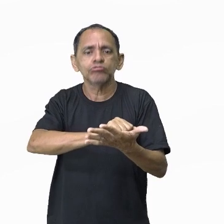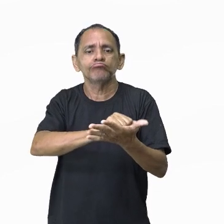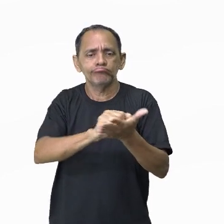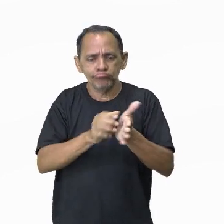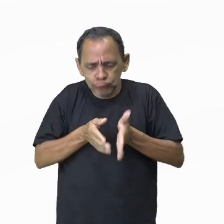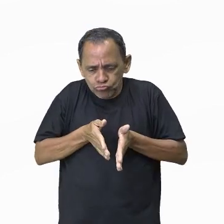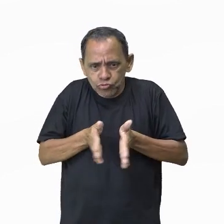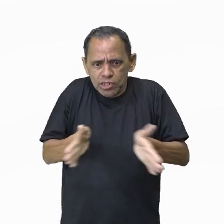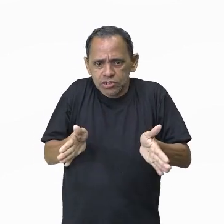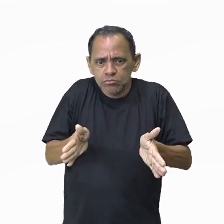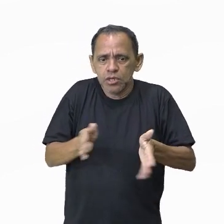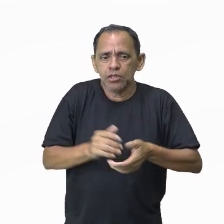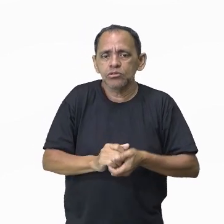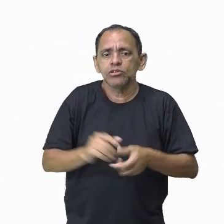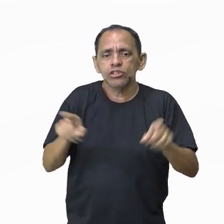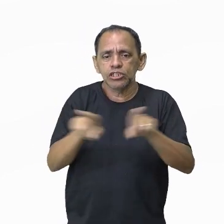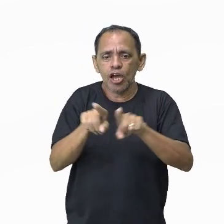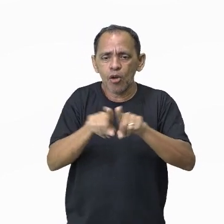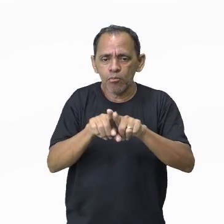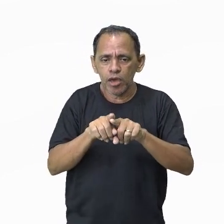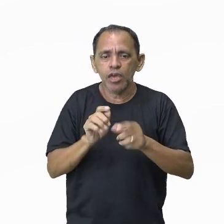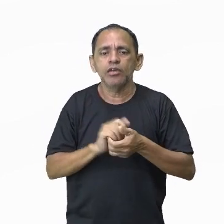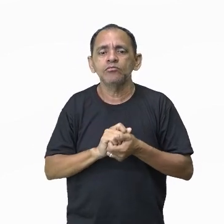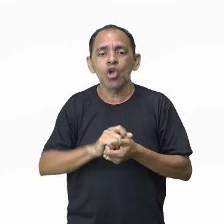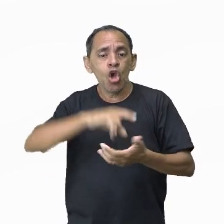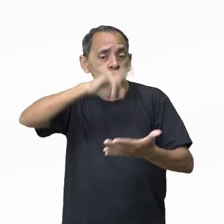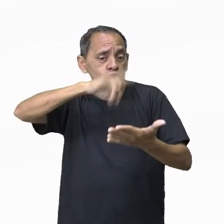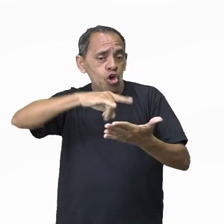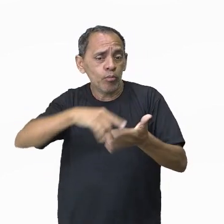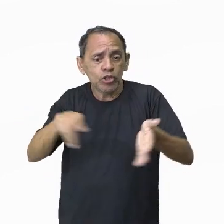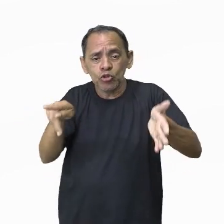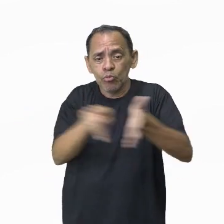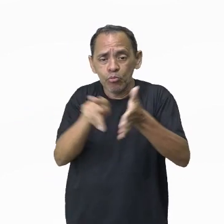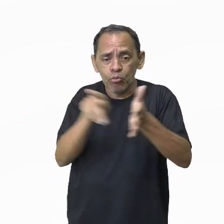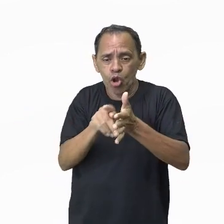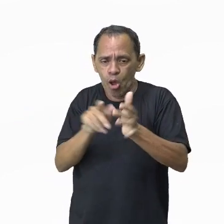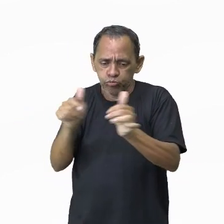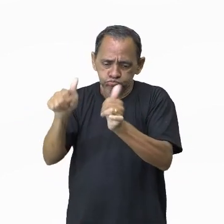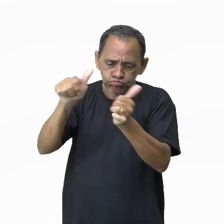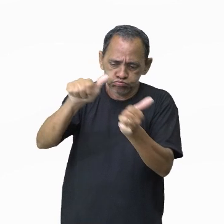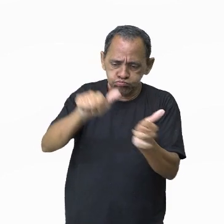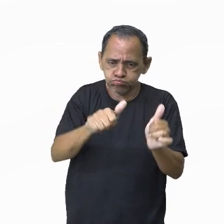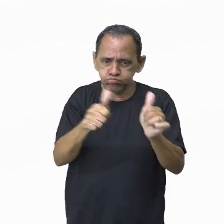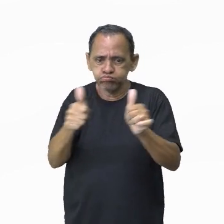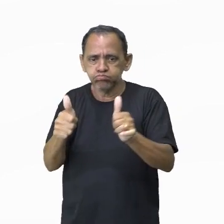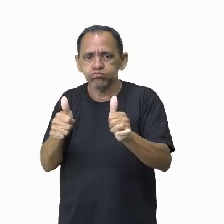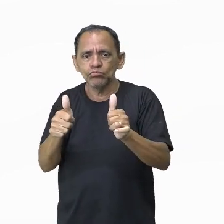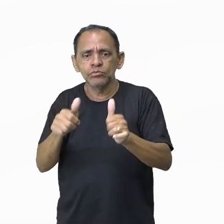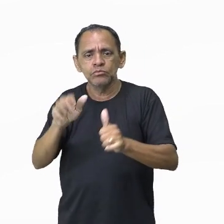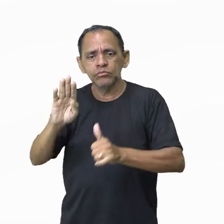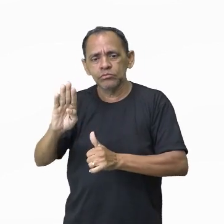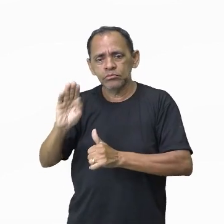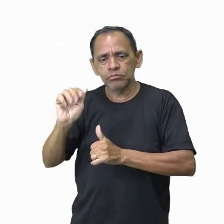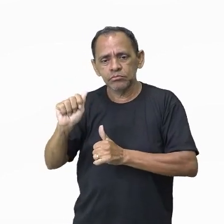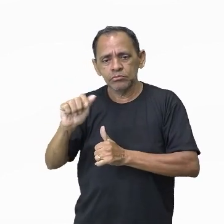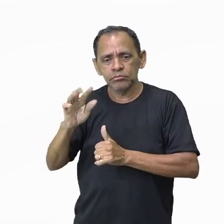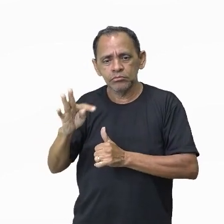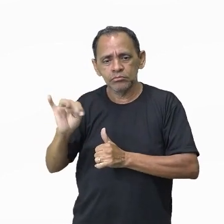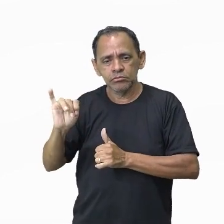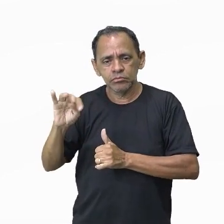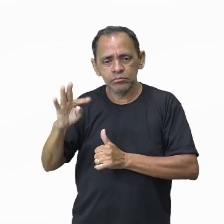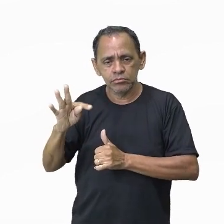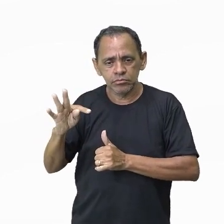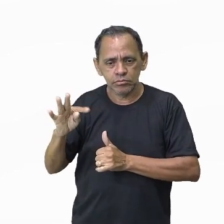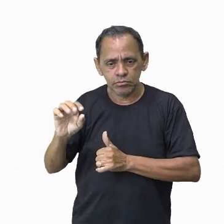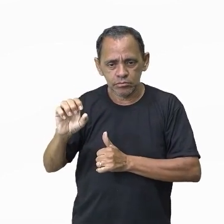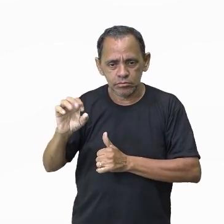guardado, né? O seu batistério. Talvez essa palavra seja antiga para vocês, mas o batistério nada mais é do